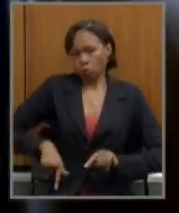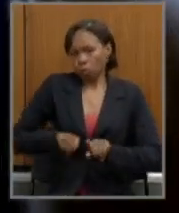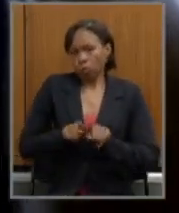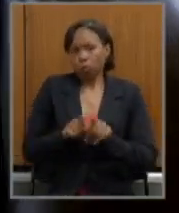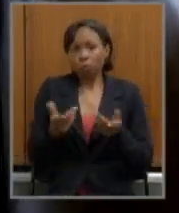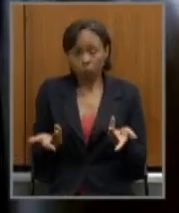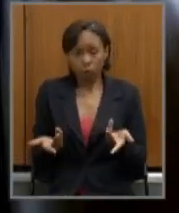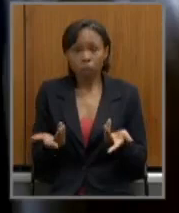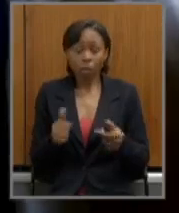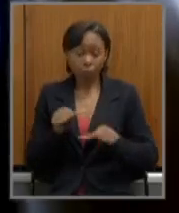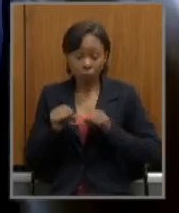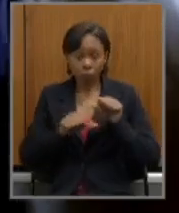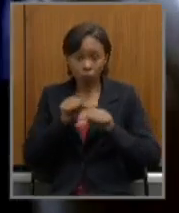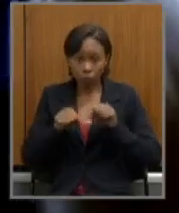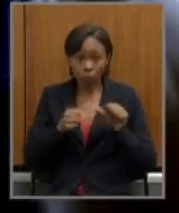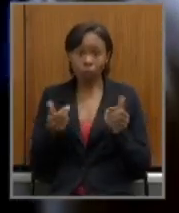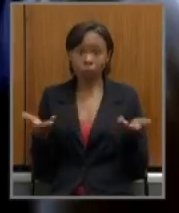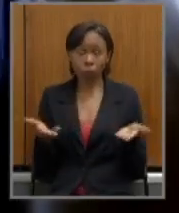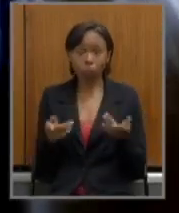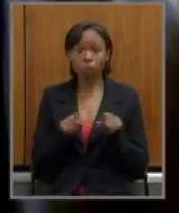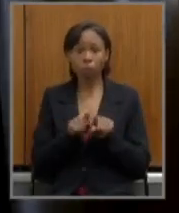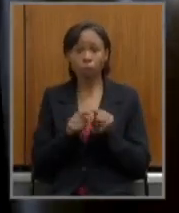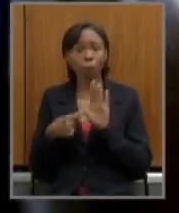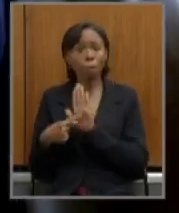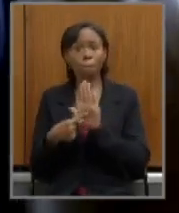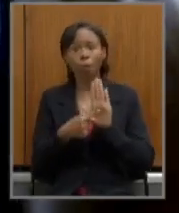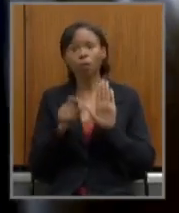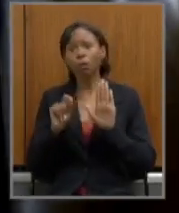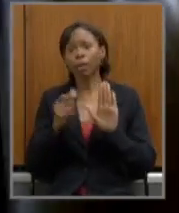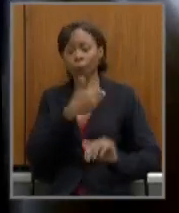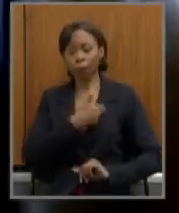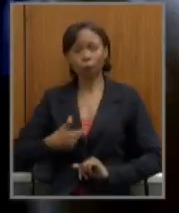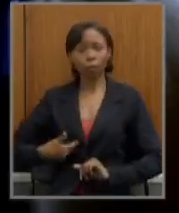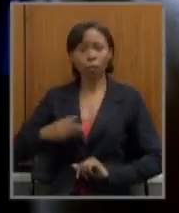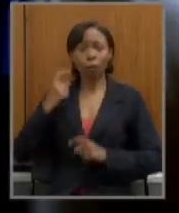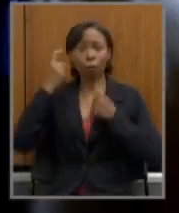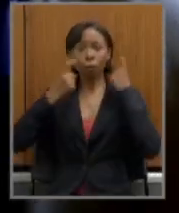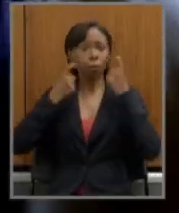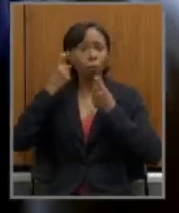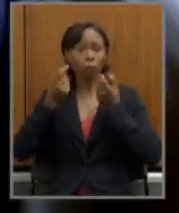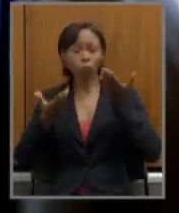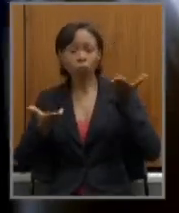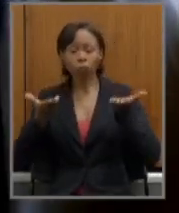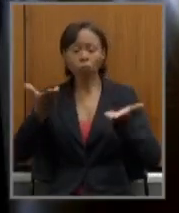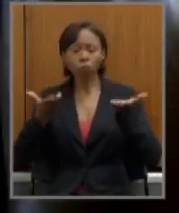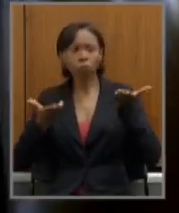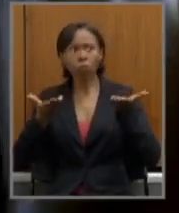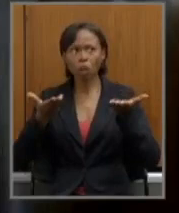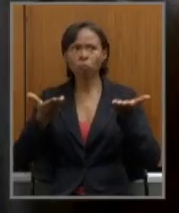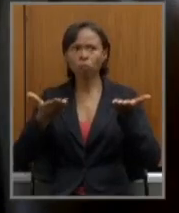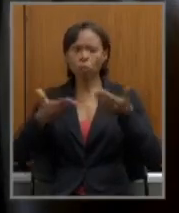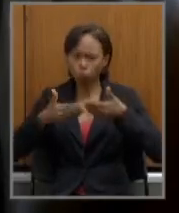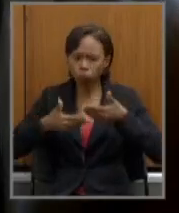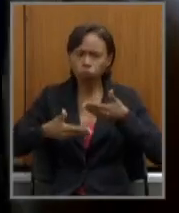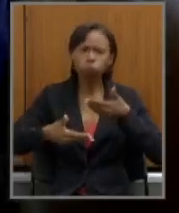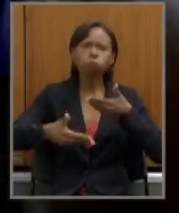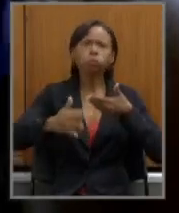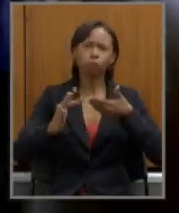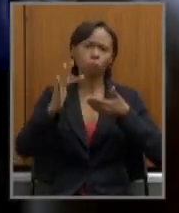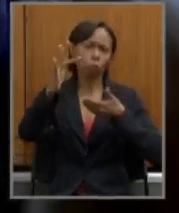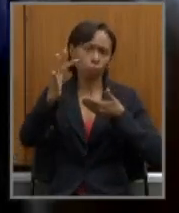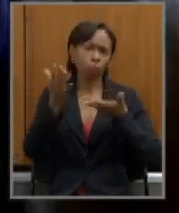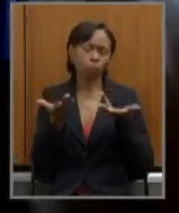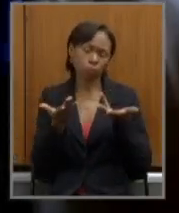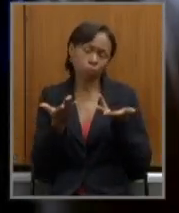exemplo seria uma demonstração muito mais cabal de que o governo está preocupado com o equilíbrio de pé de novo prazo eu acho que isso seria o mínimo